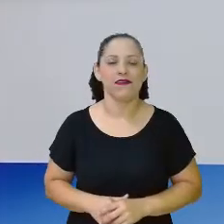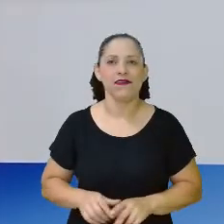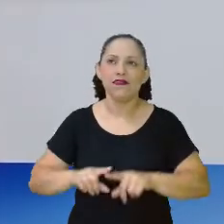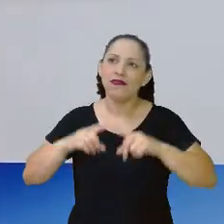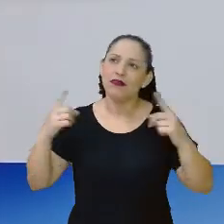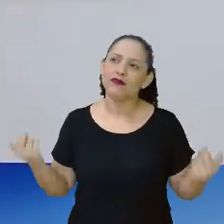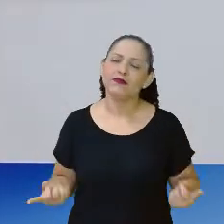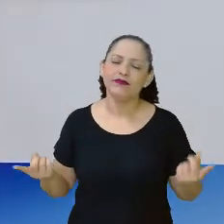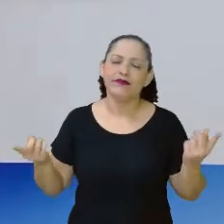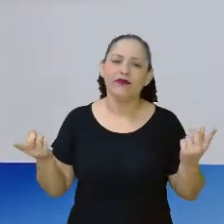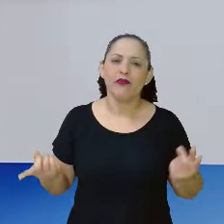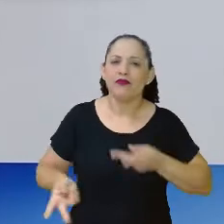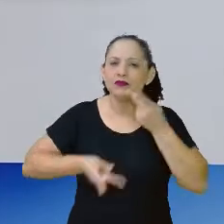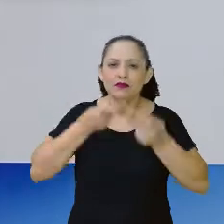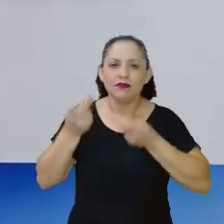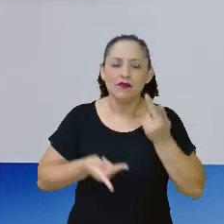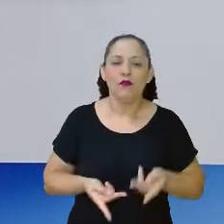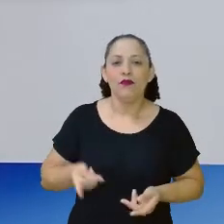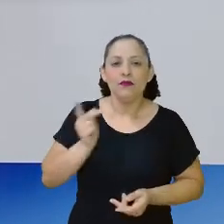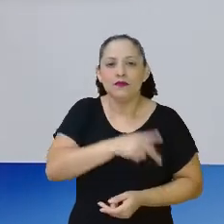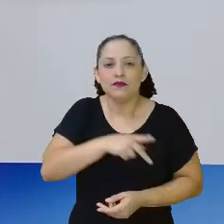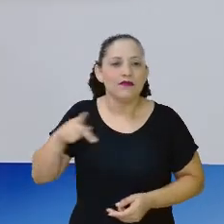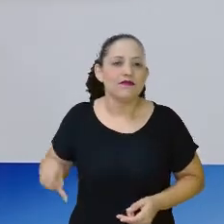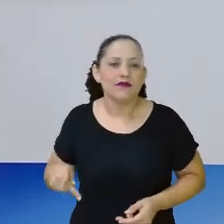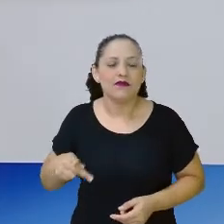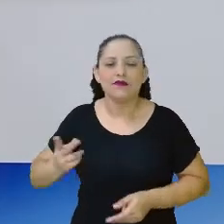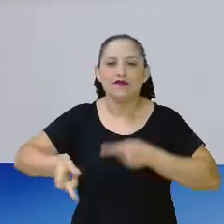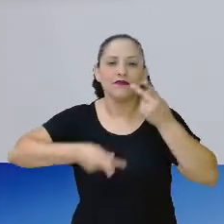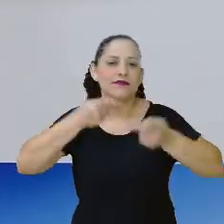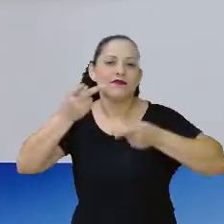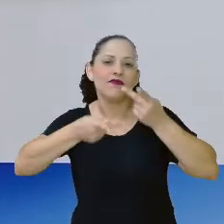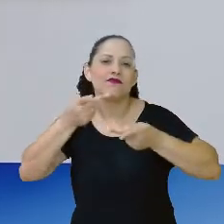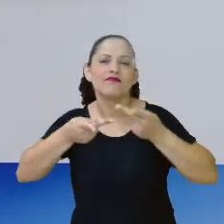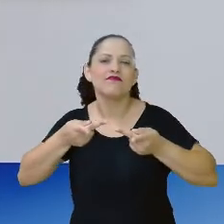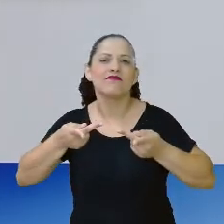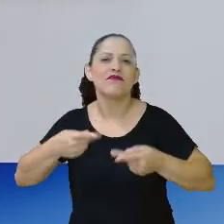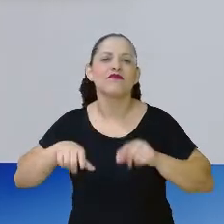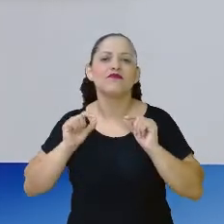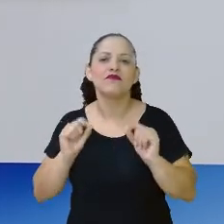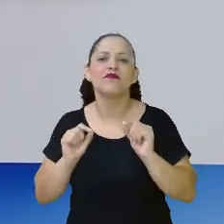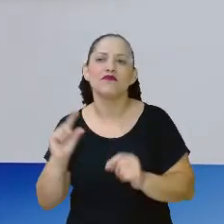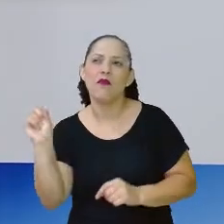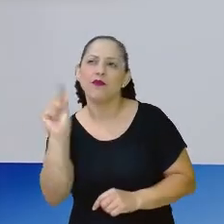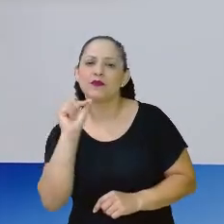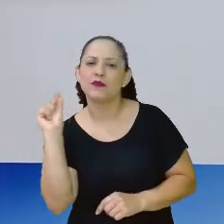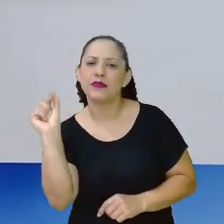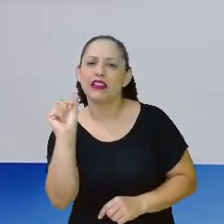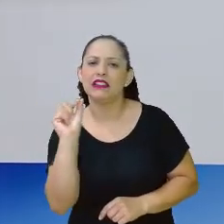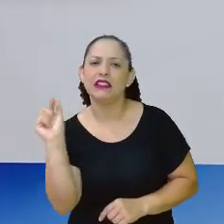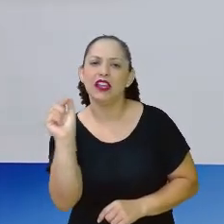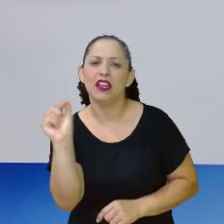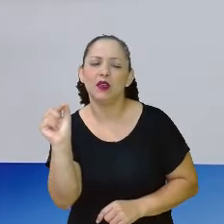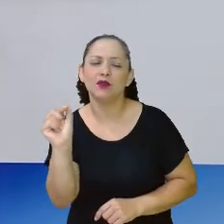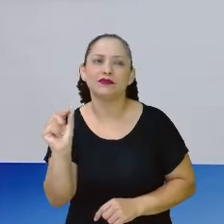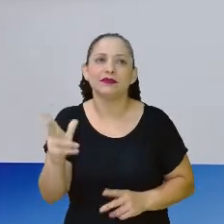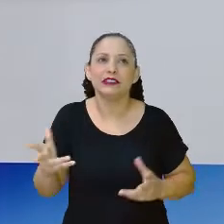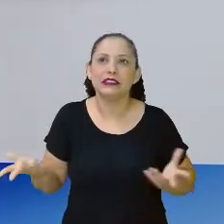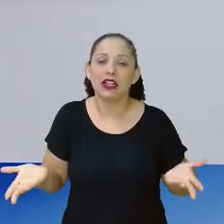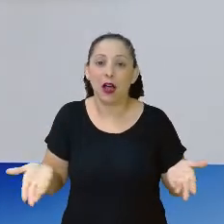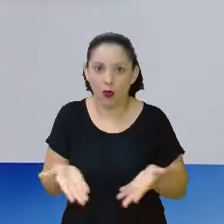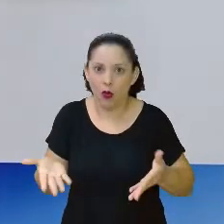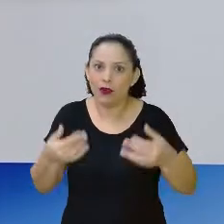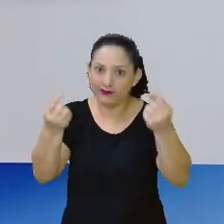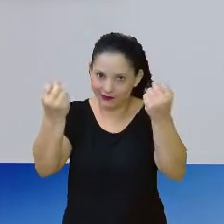mas professora Márcia, a senhora disse que era a representação monetária e o número decimal. Aí, eu vou